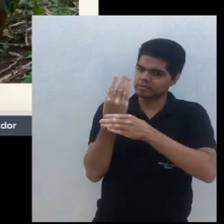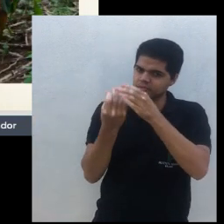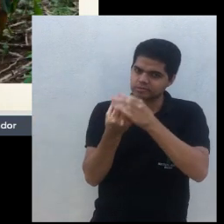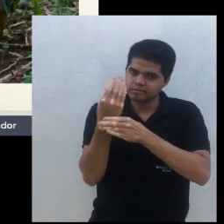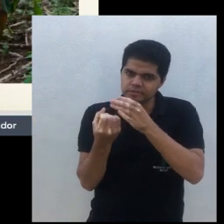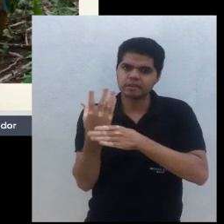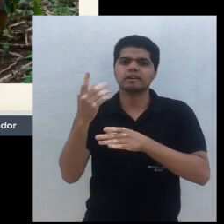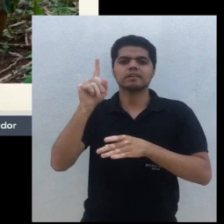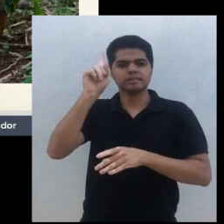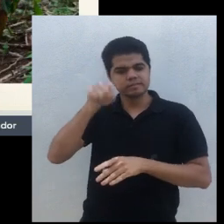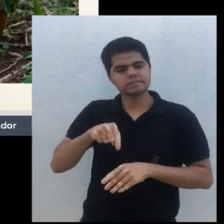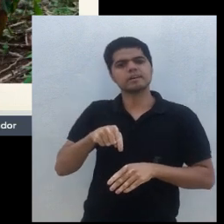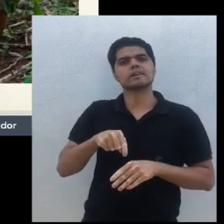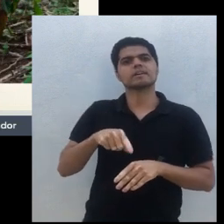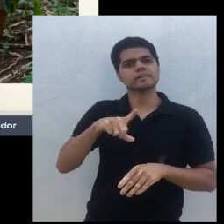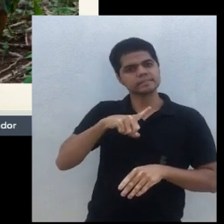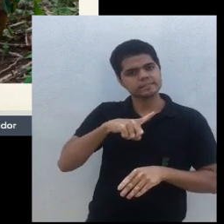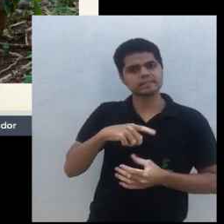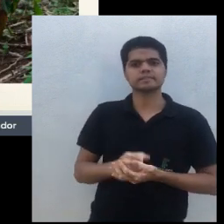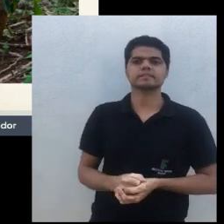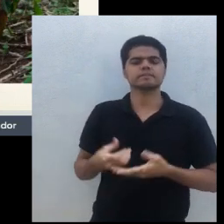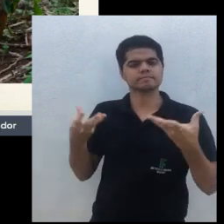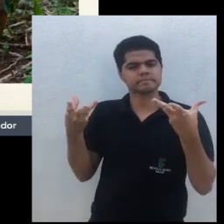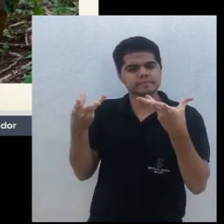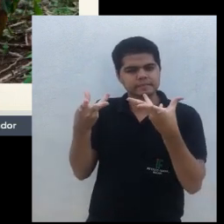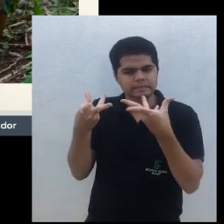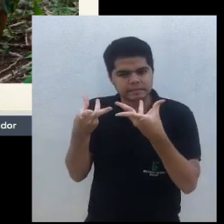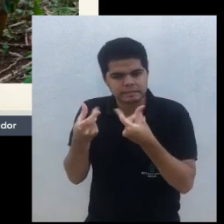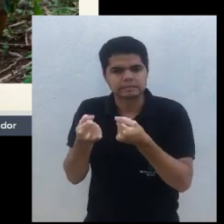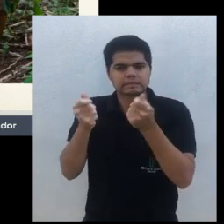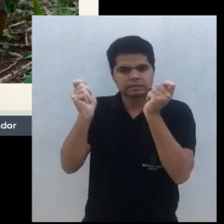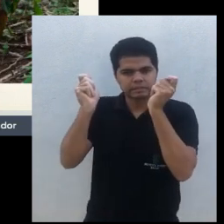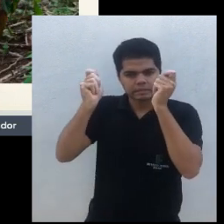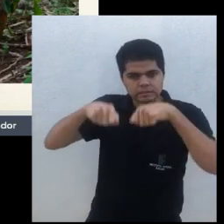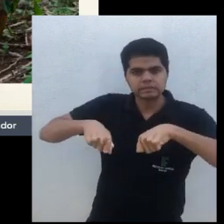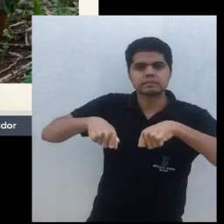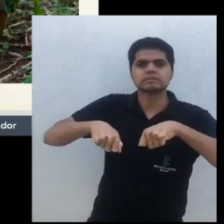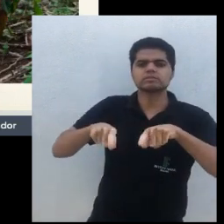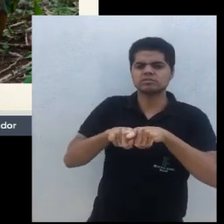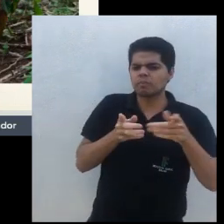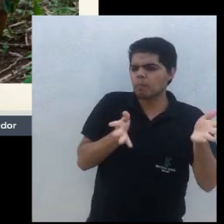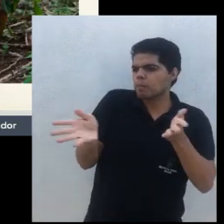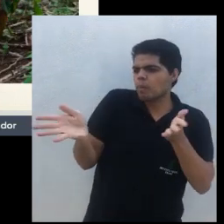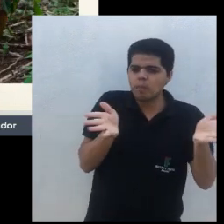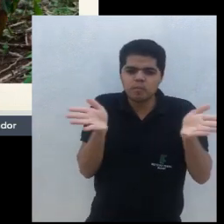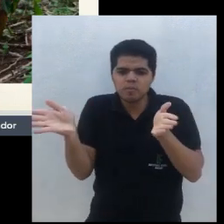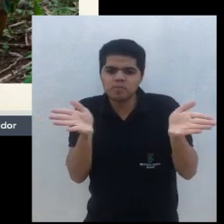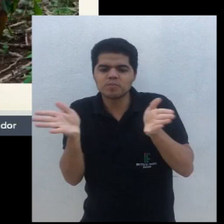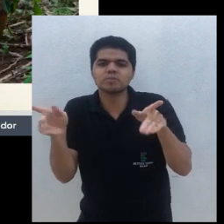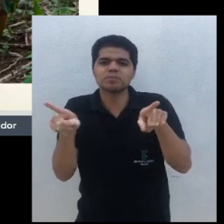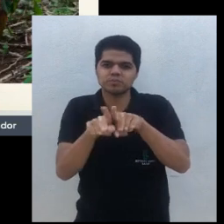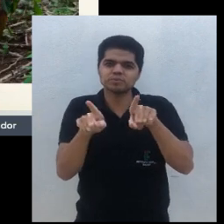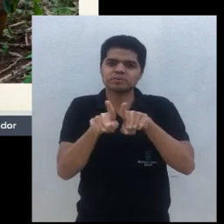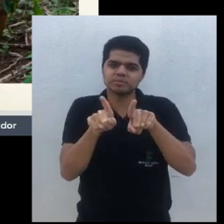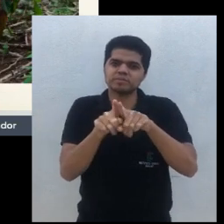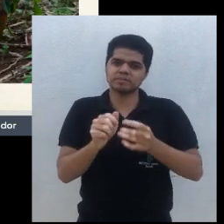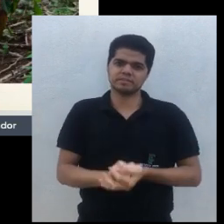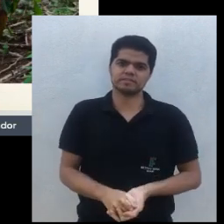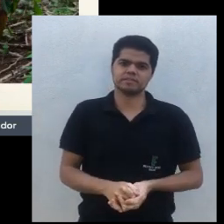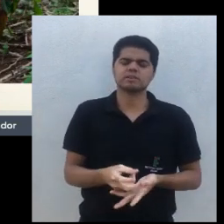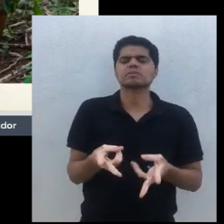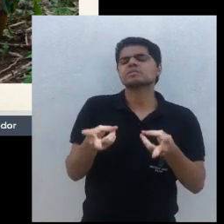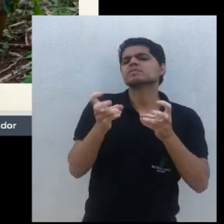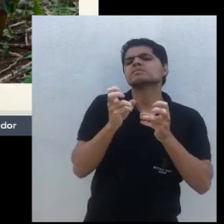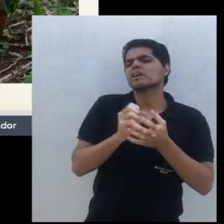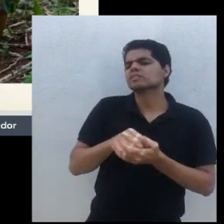produtividade, ela pode te dar eficiência, ela vai te dar variabilidade. E aí, quando a gente fala de